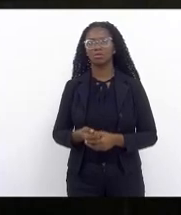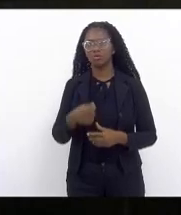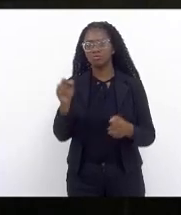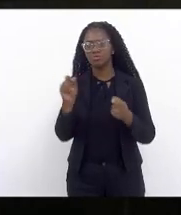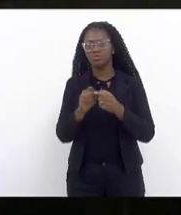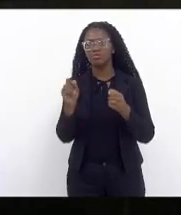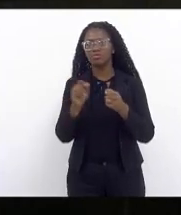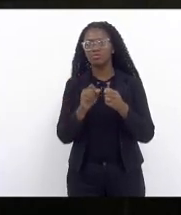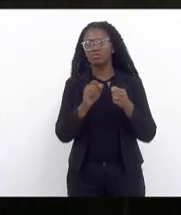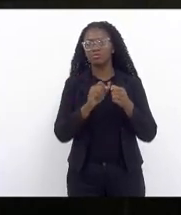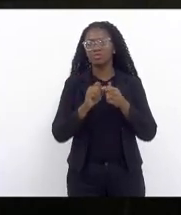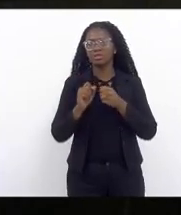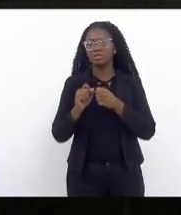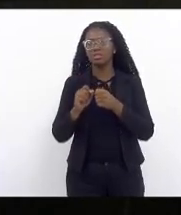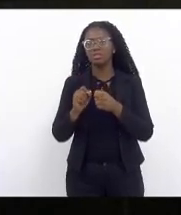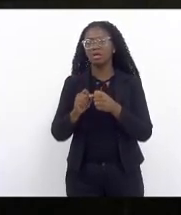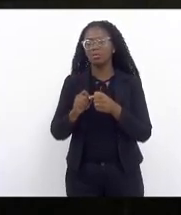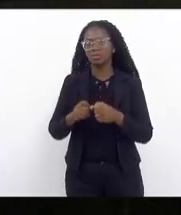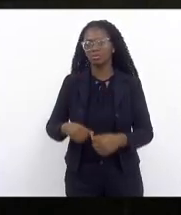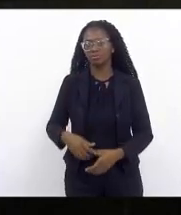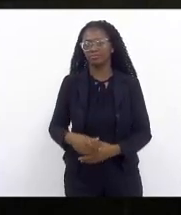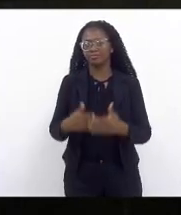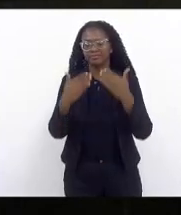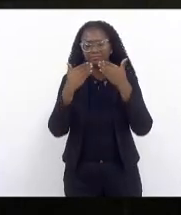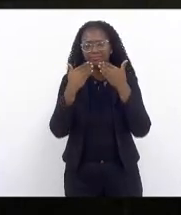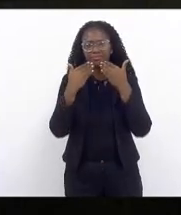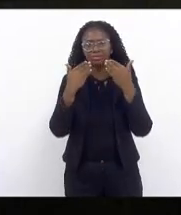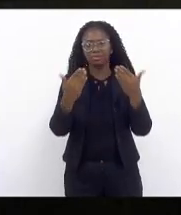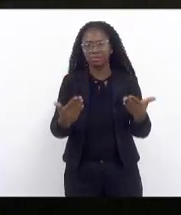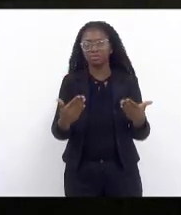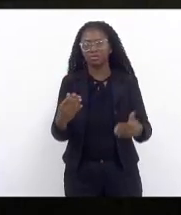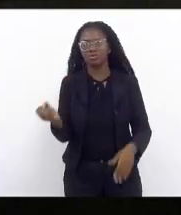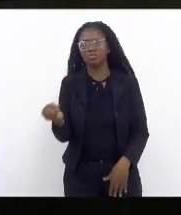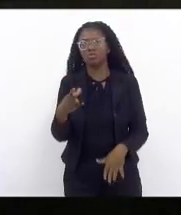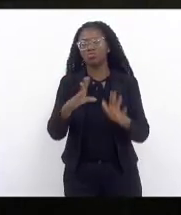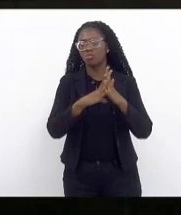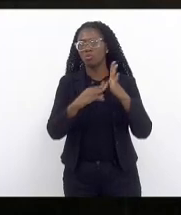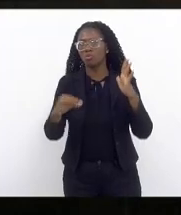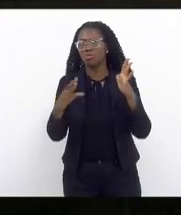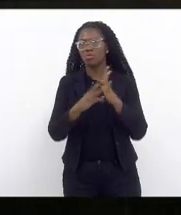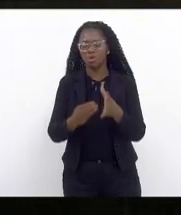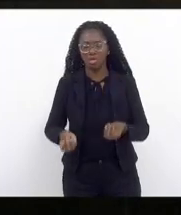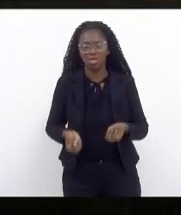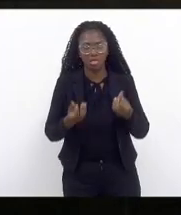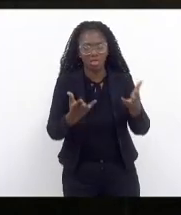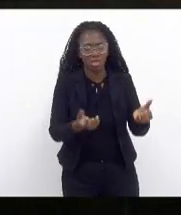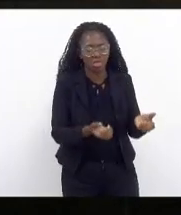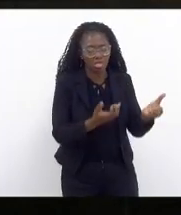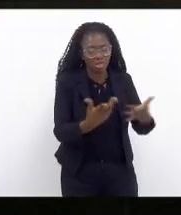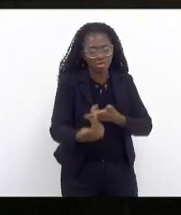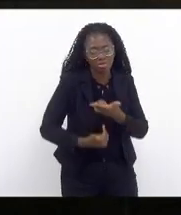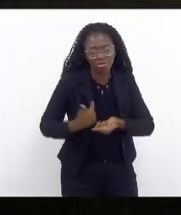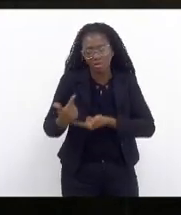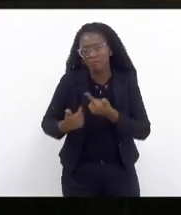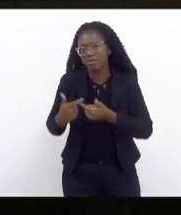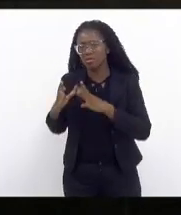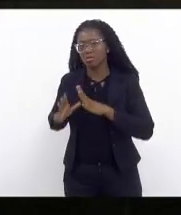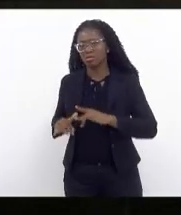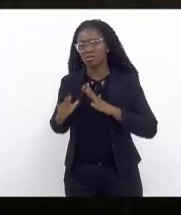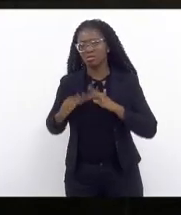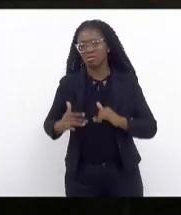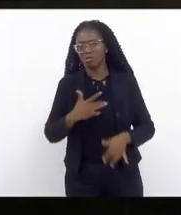uma o governo do estado apresenta um novo modelo de concessão de serviço e saneamento a que muitos